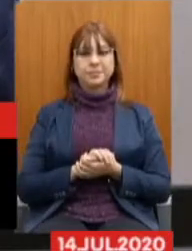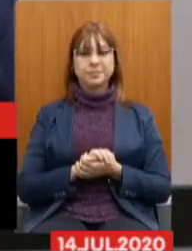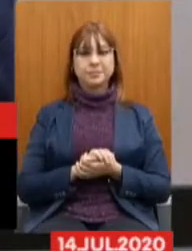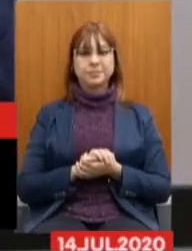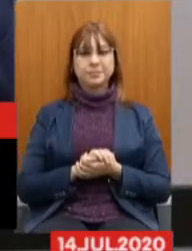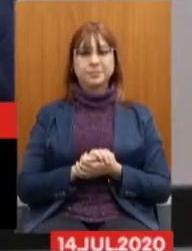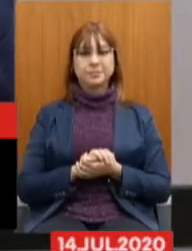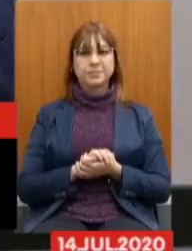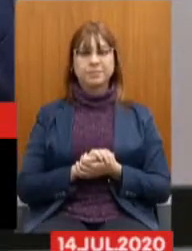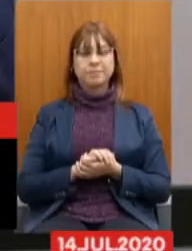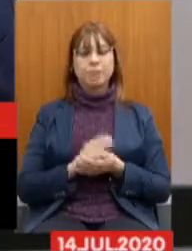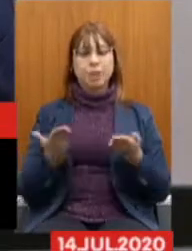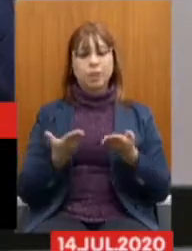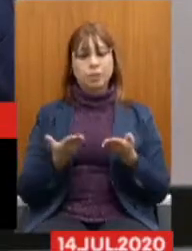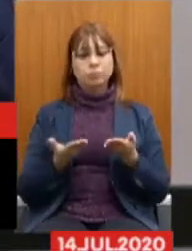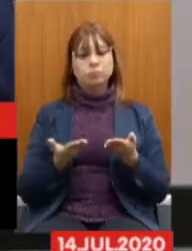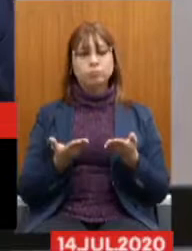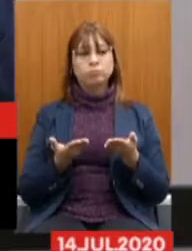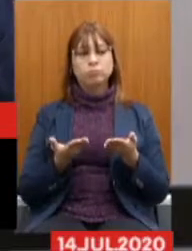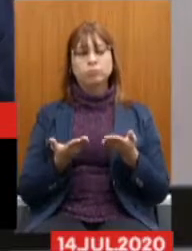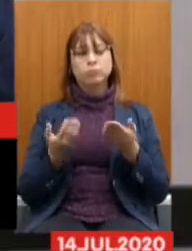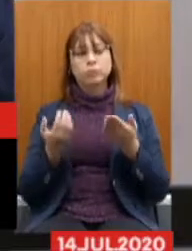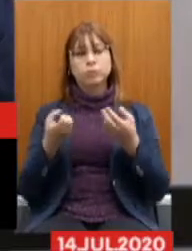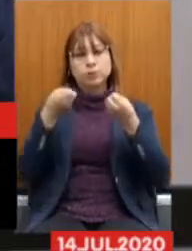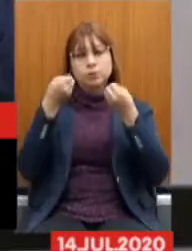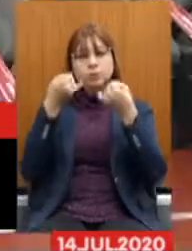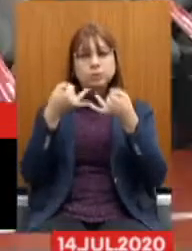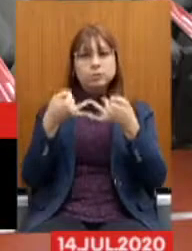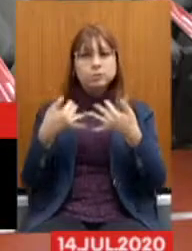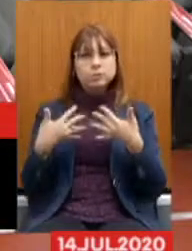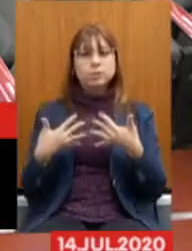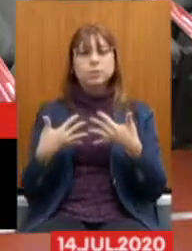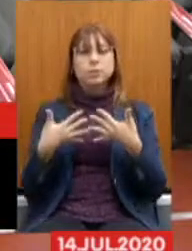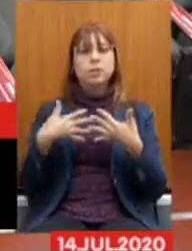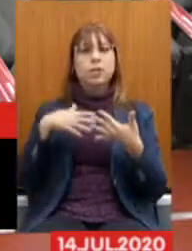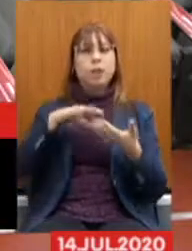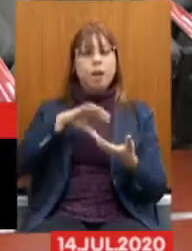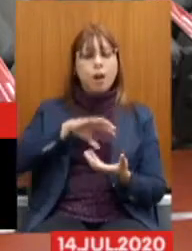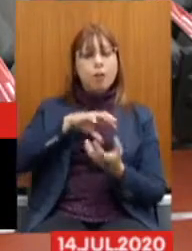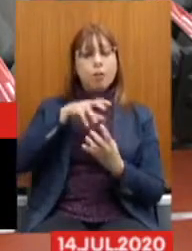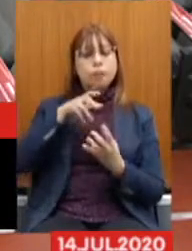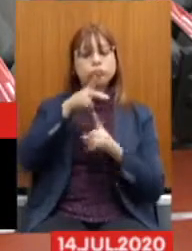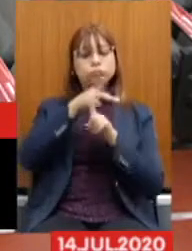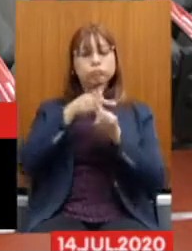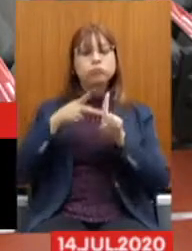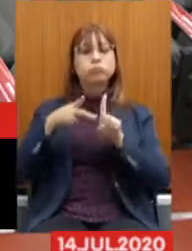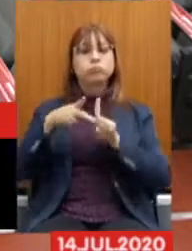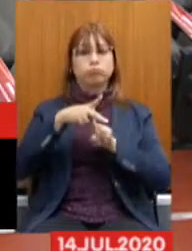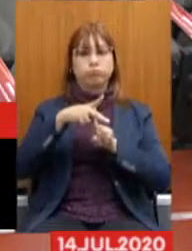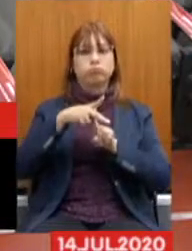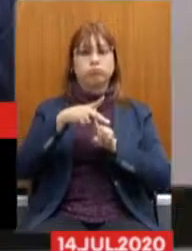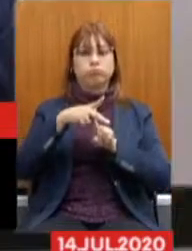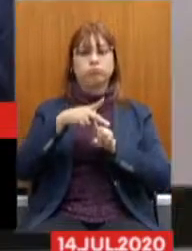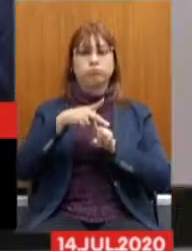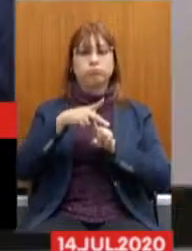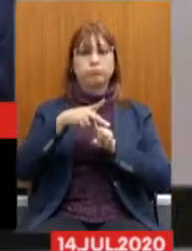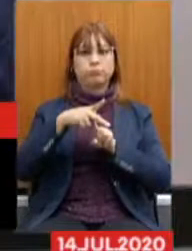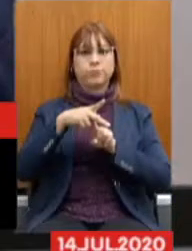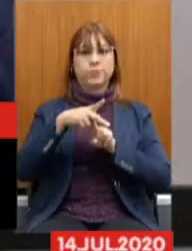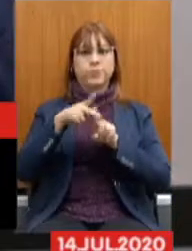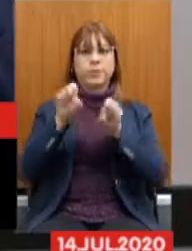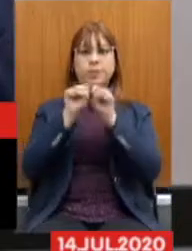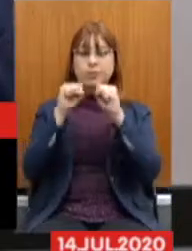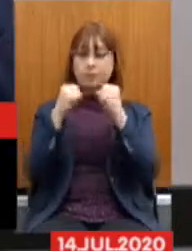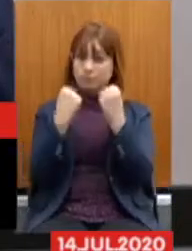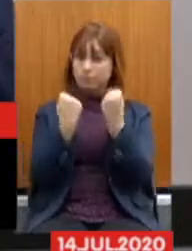Procedemos agora e vamos esclarecer que a reforma da Previdência, o seminário